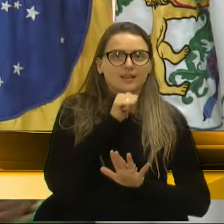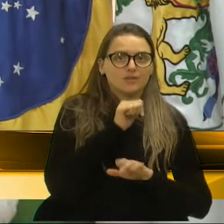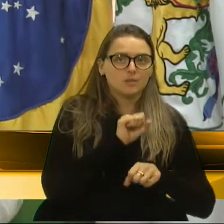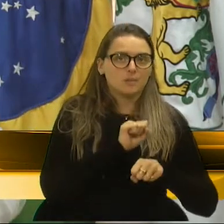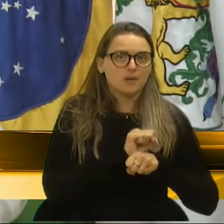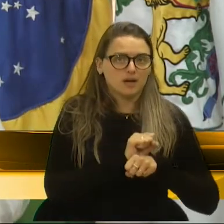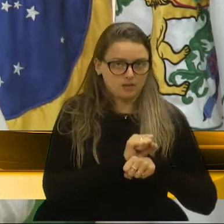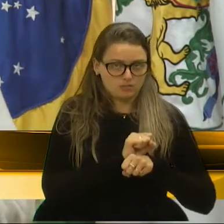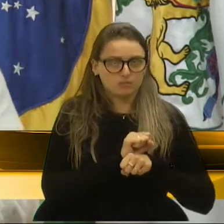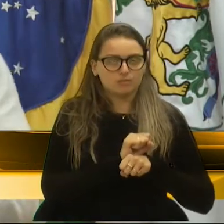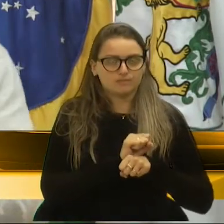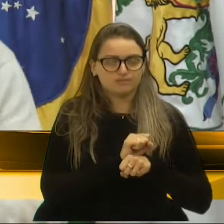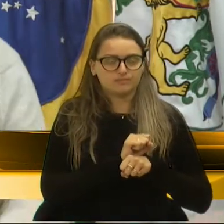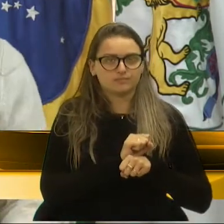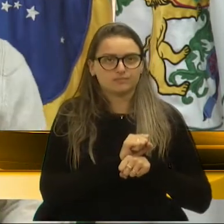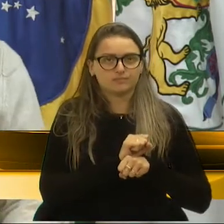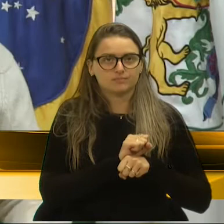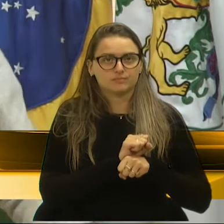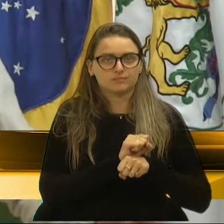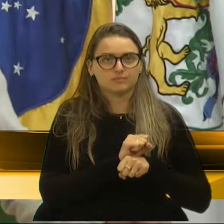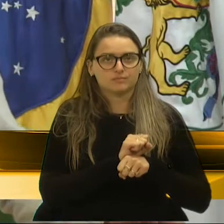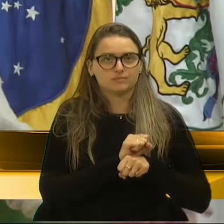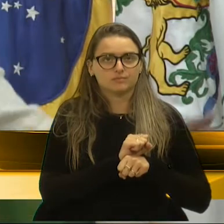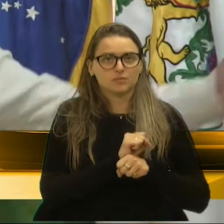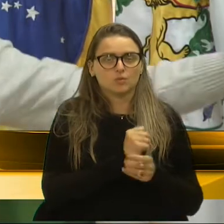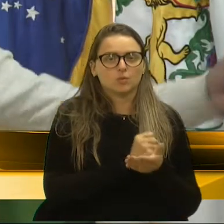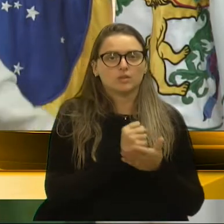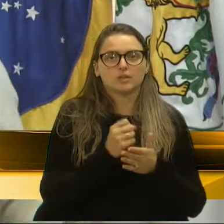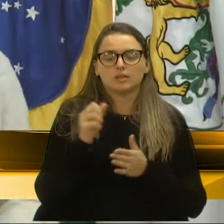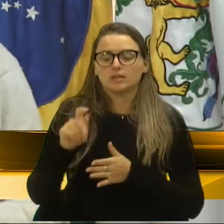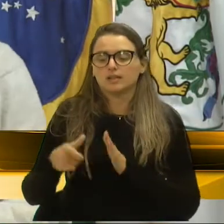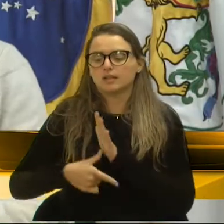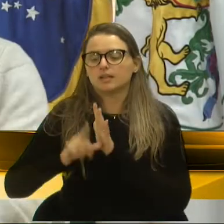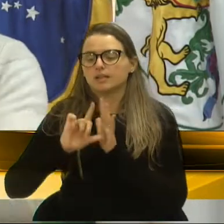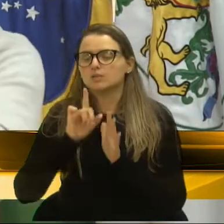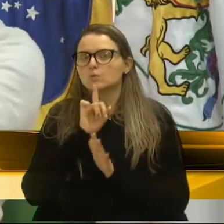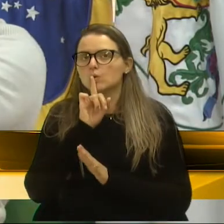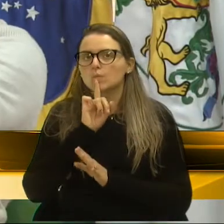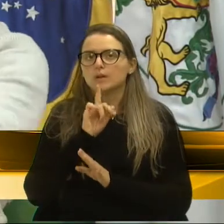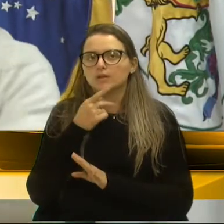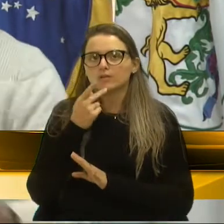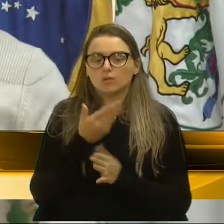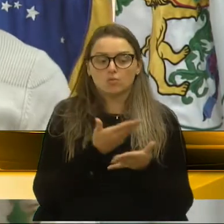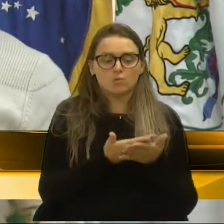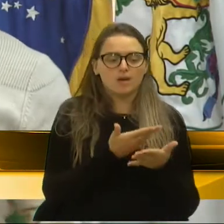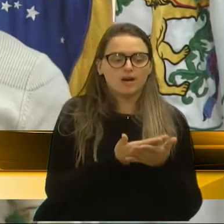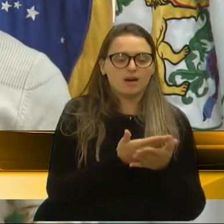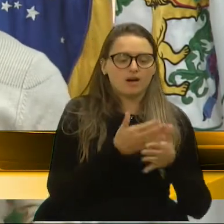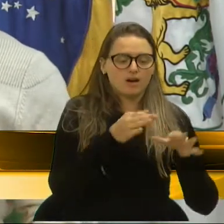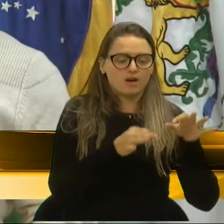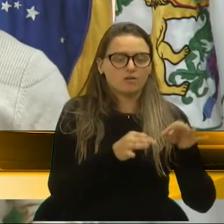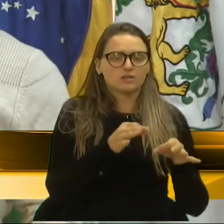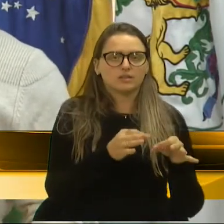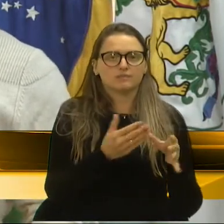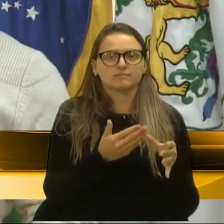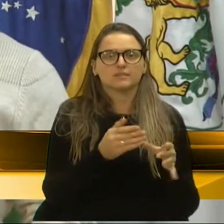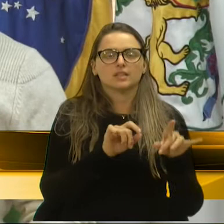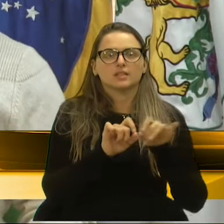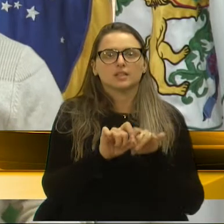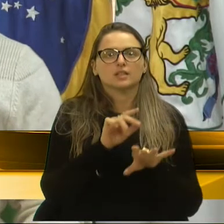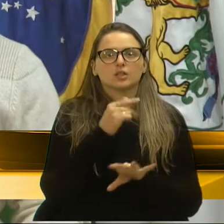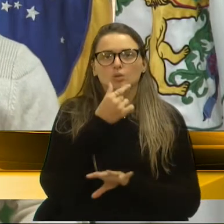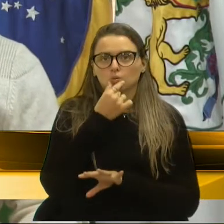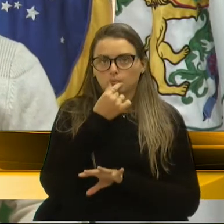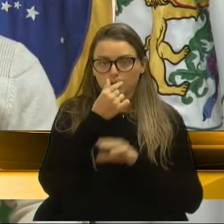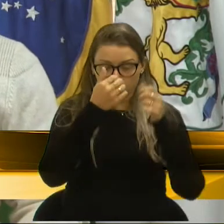foi, quem me falou aqui antecedeu, o Alberto, com uma aula jurídica também, o